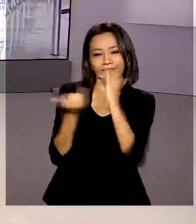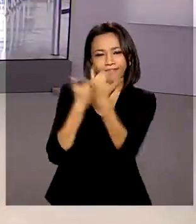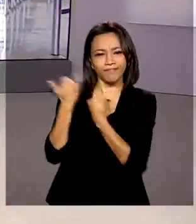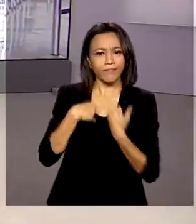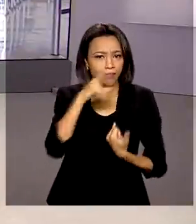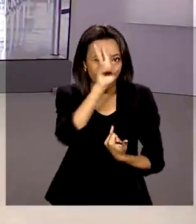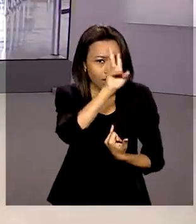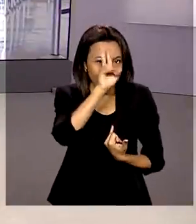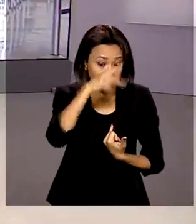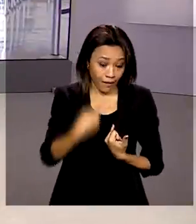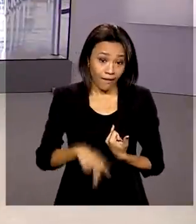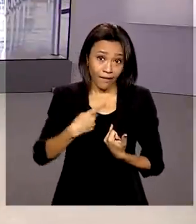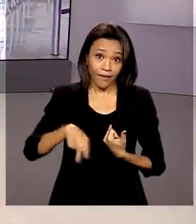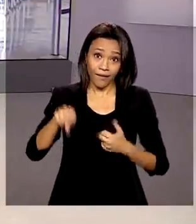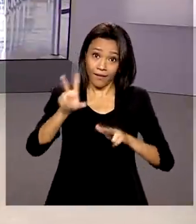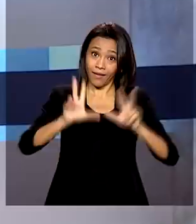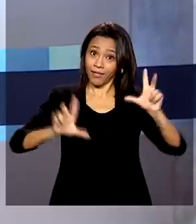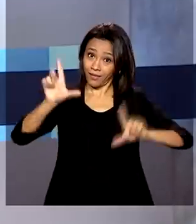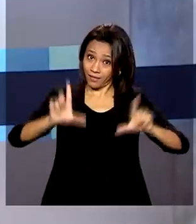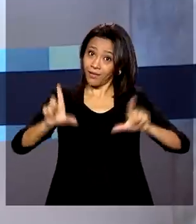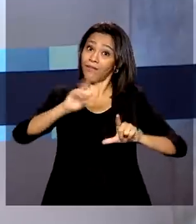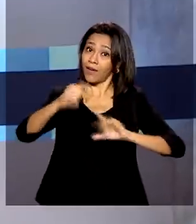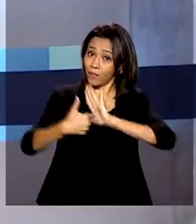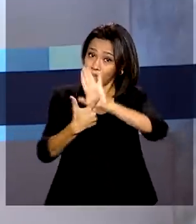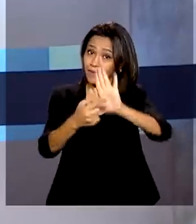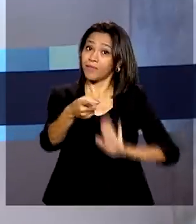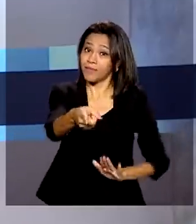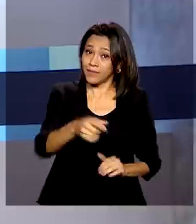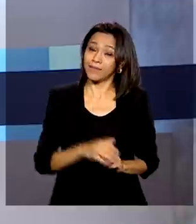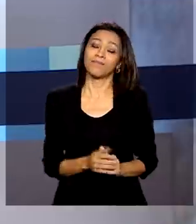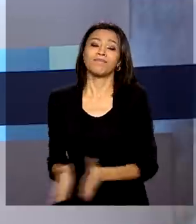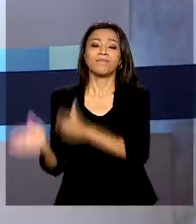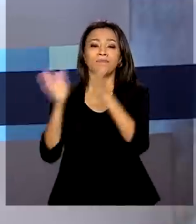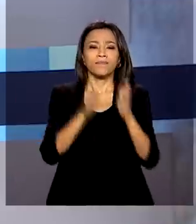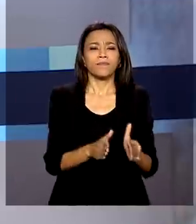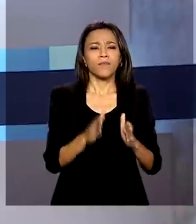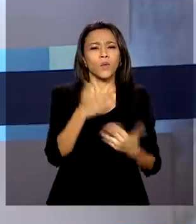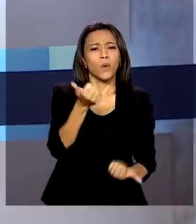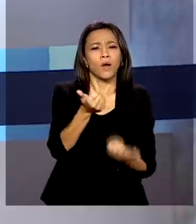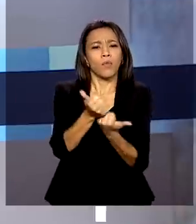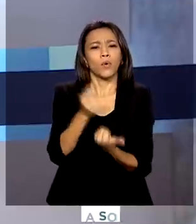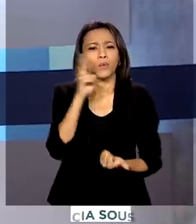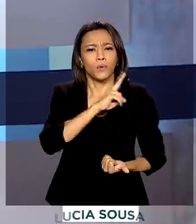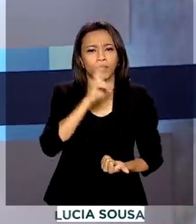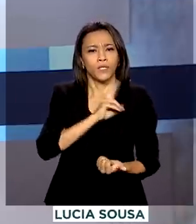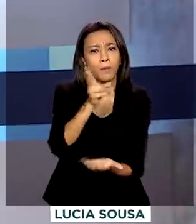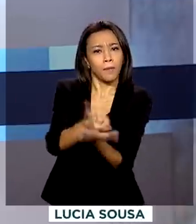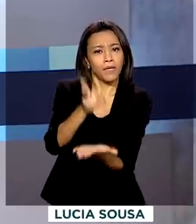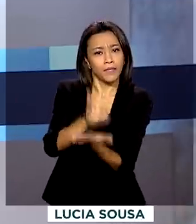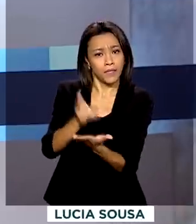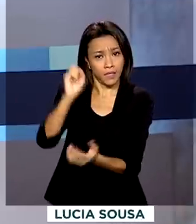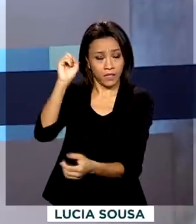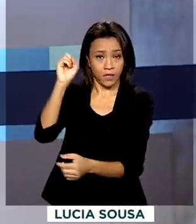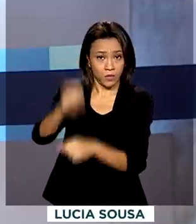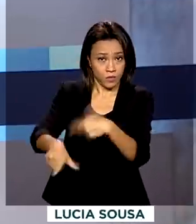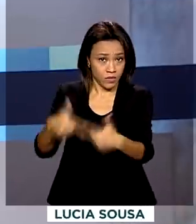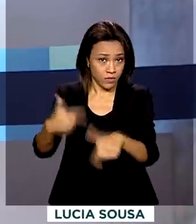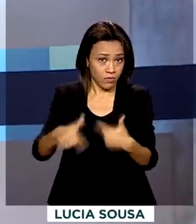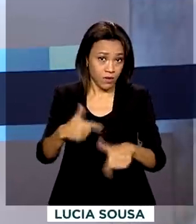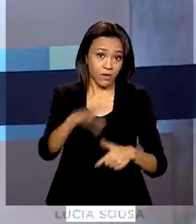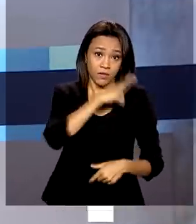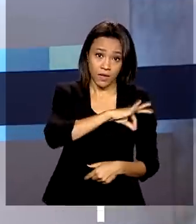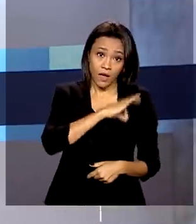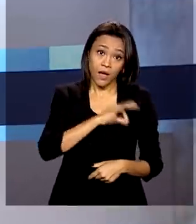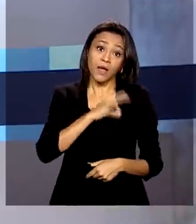Lembrando que a TV Brasil vai transmitir ao vivo esse evento. E olha, o benefício emergencial de manutenção do emprego e da renda, o BEM, foi